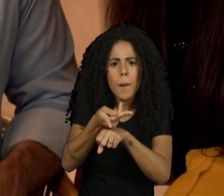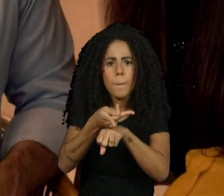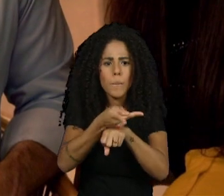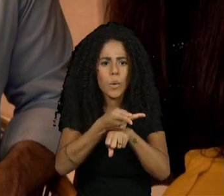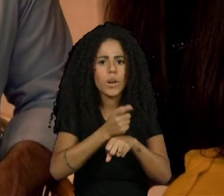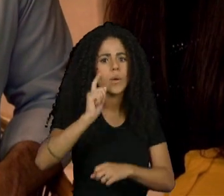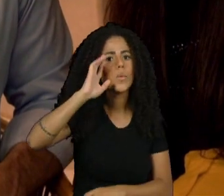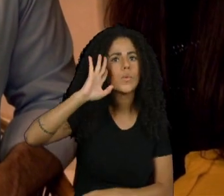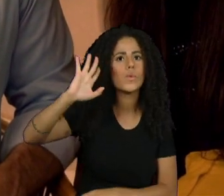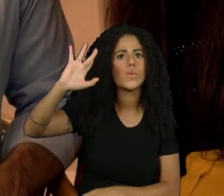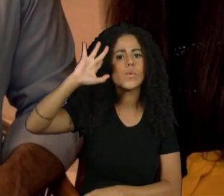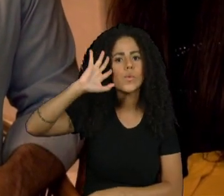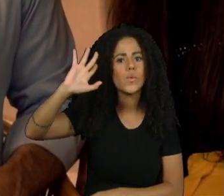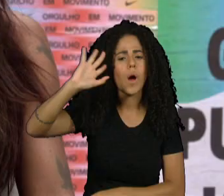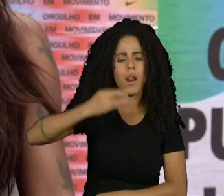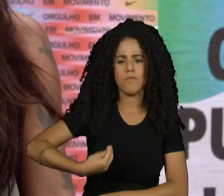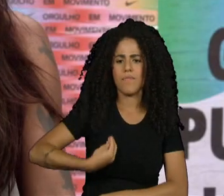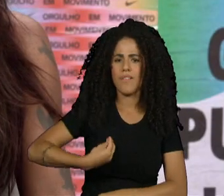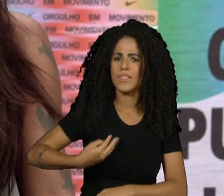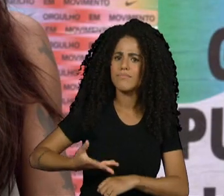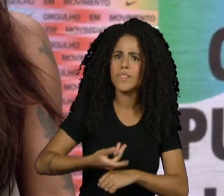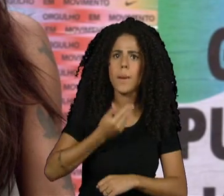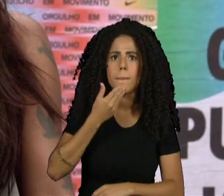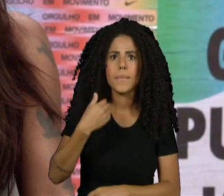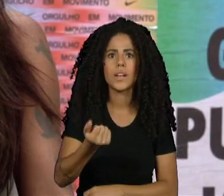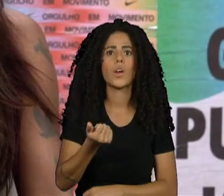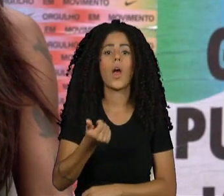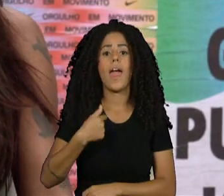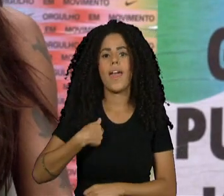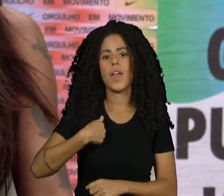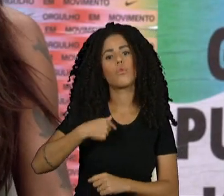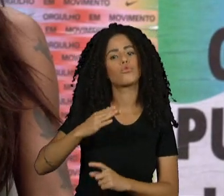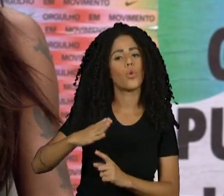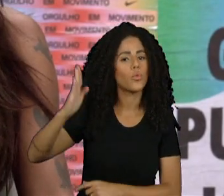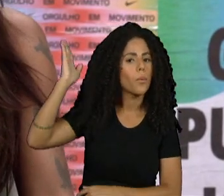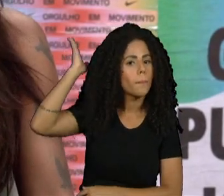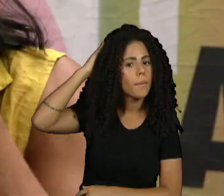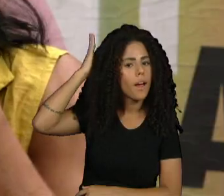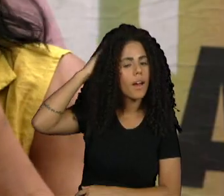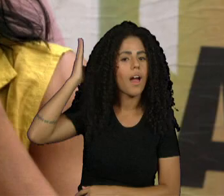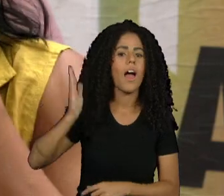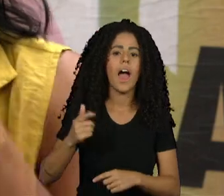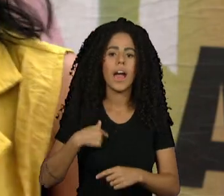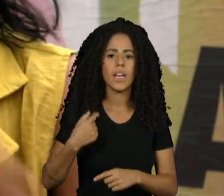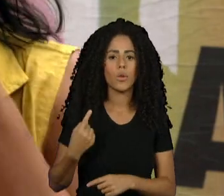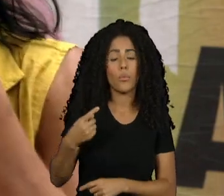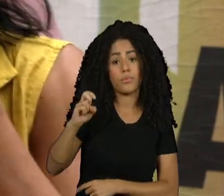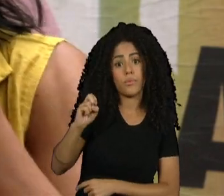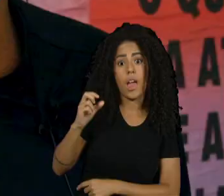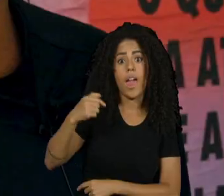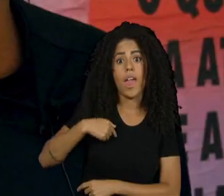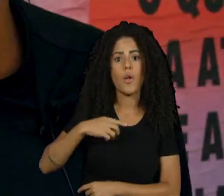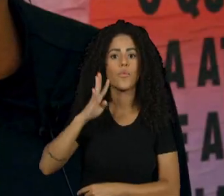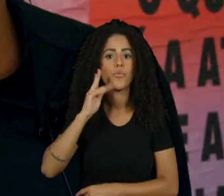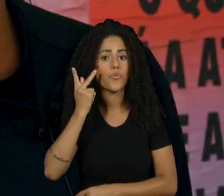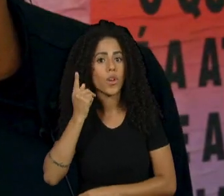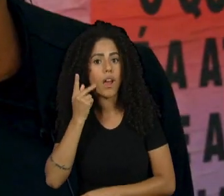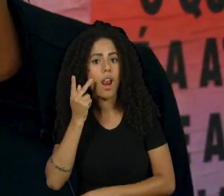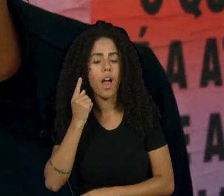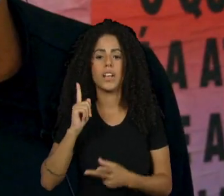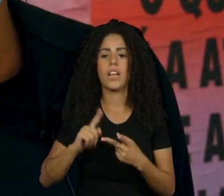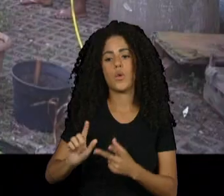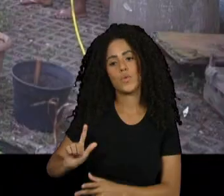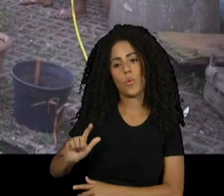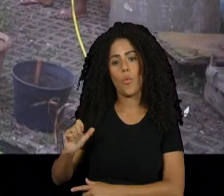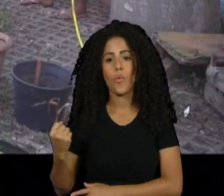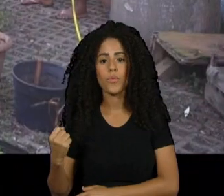sonho, de uma qualidade de vida. Sou de Curitiba, do Paraná, em São Paulo há cinco anos. Sou de Fortaleza, Ceará. Eu vim de São Luís do